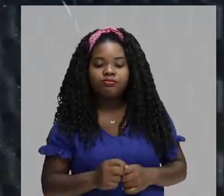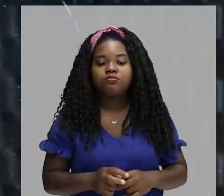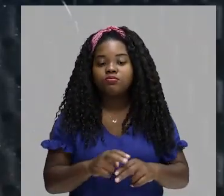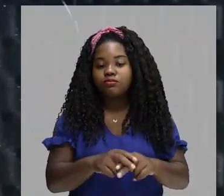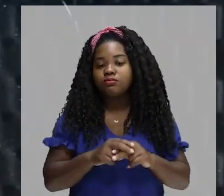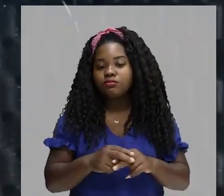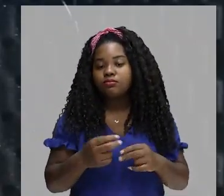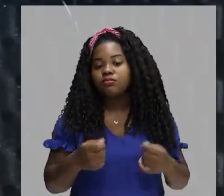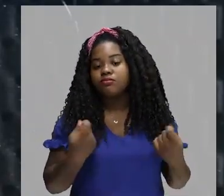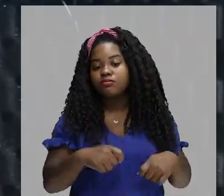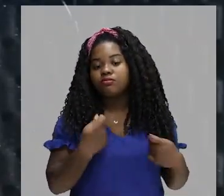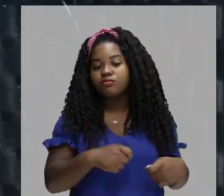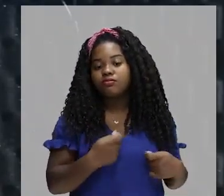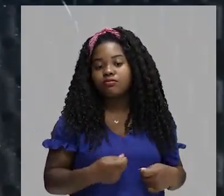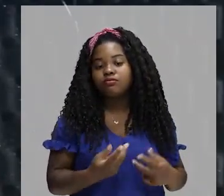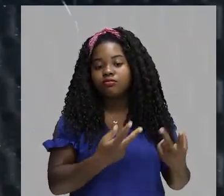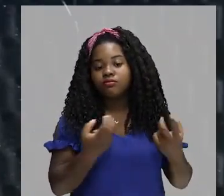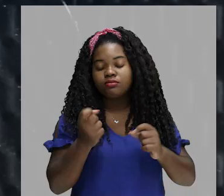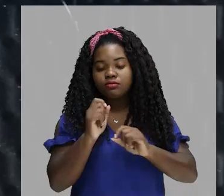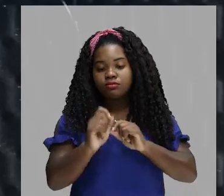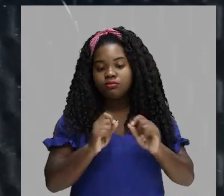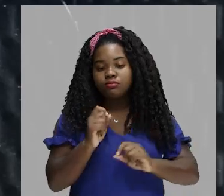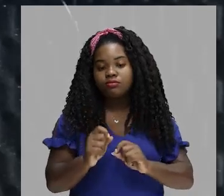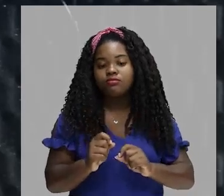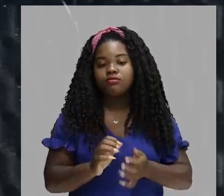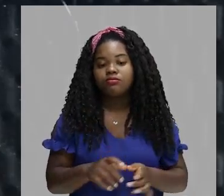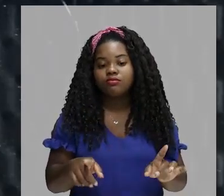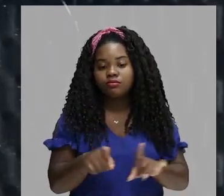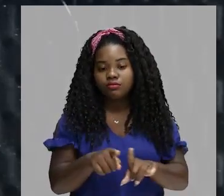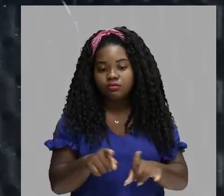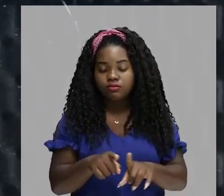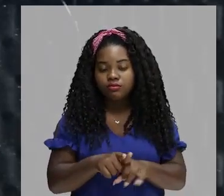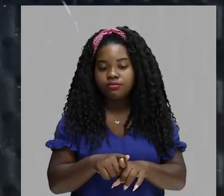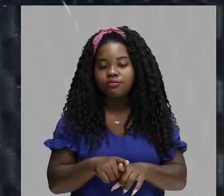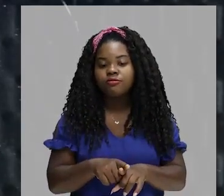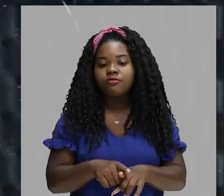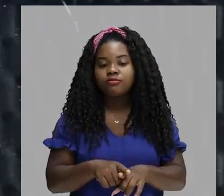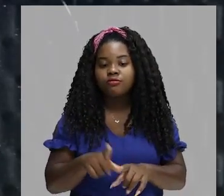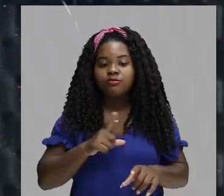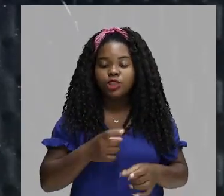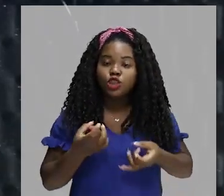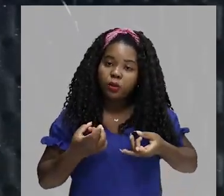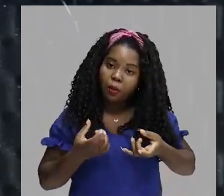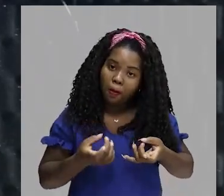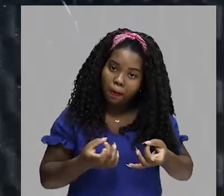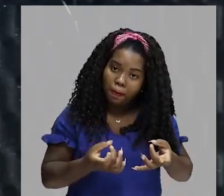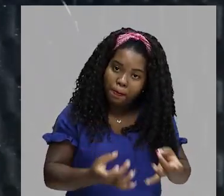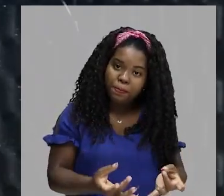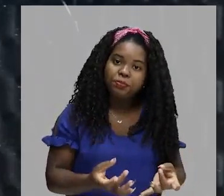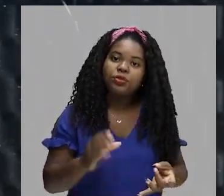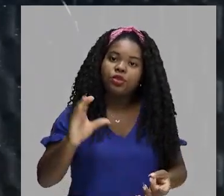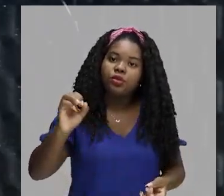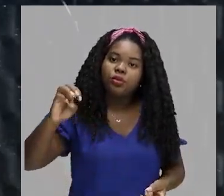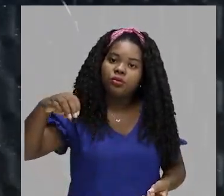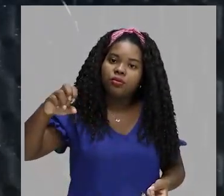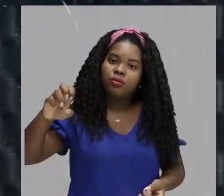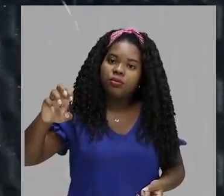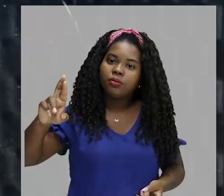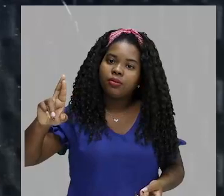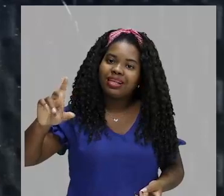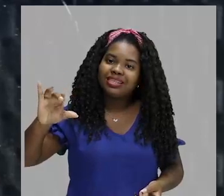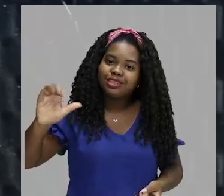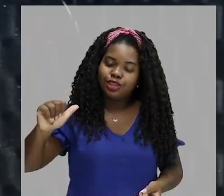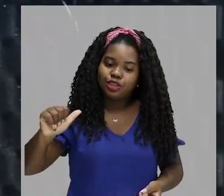é preciso observar que os aztecas também realizaram o comércio. O comércio era considerado uma atividade